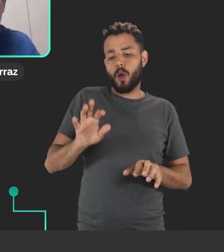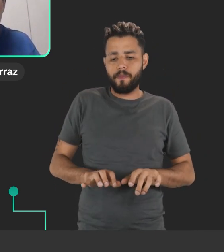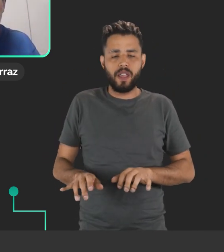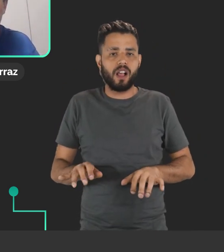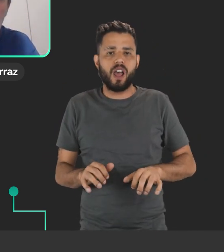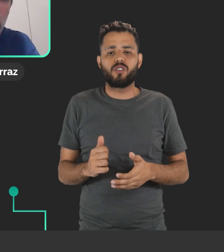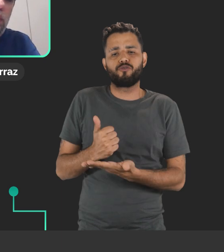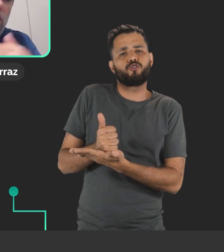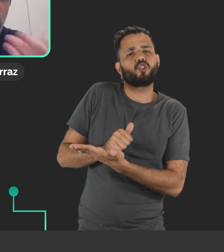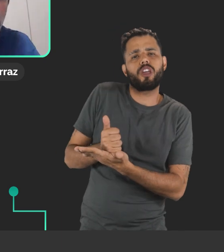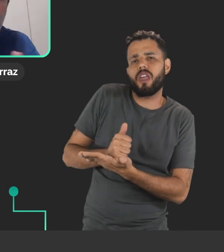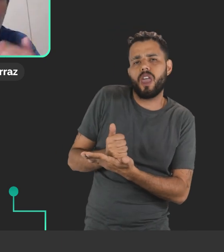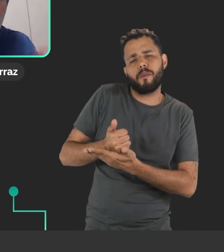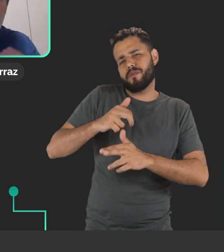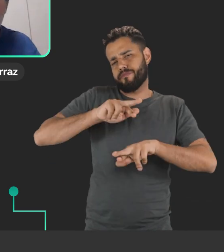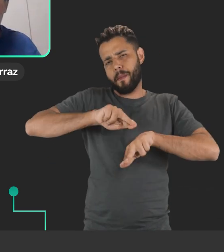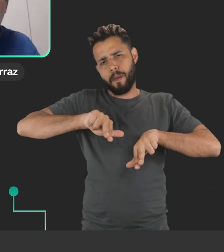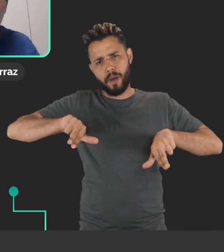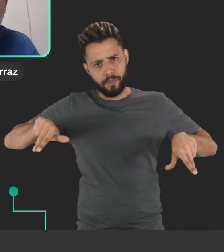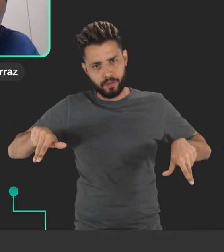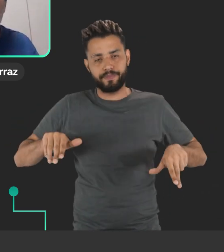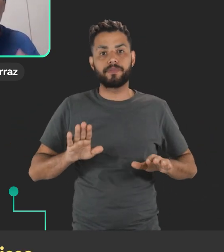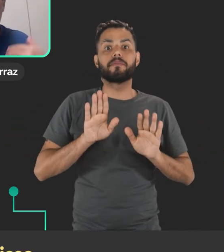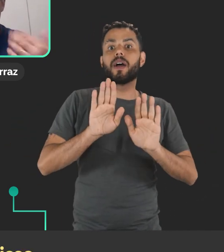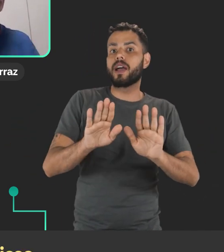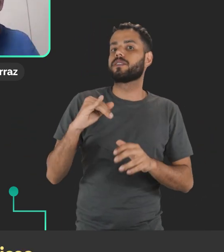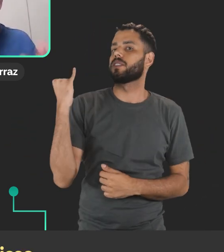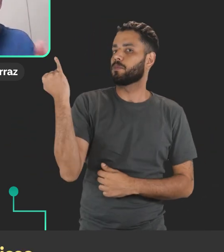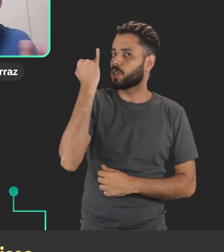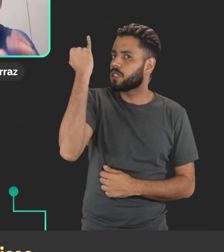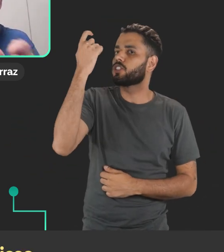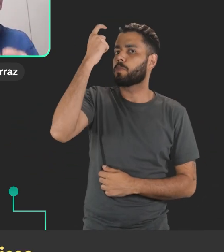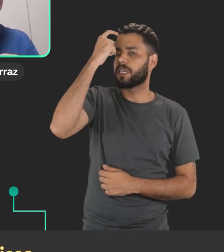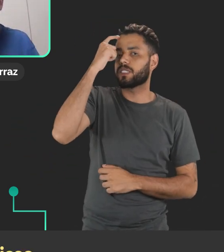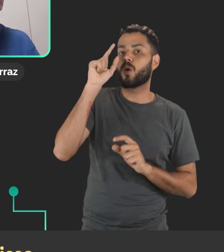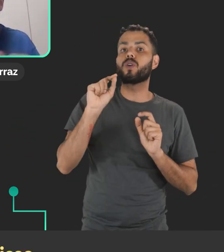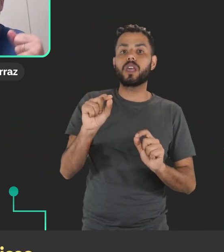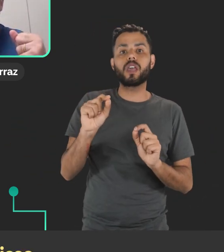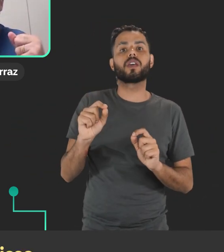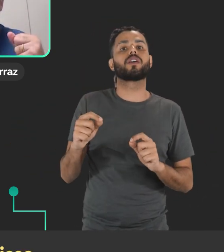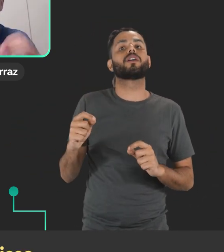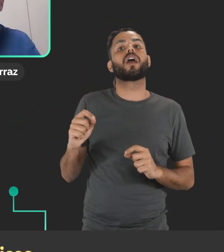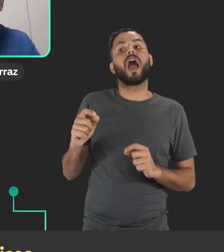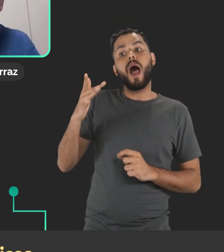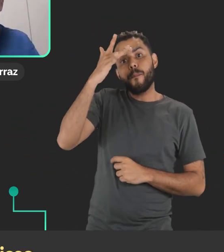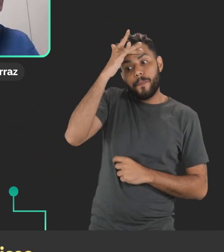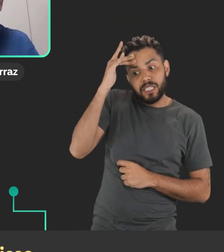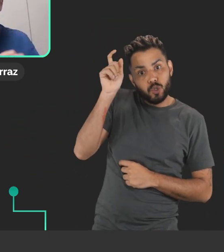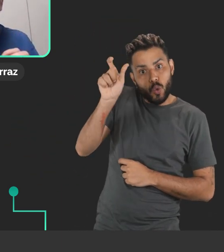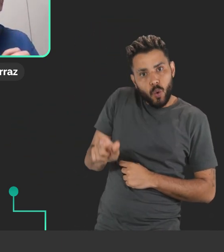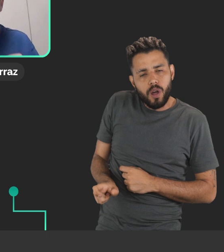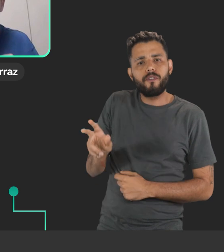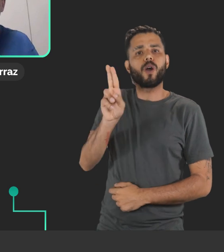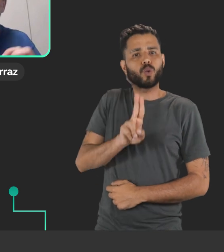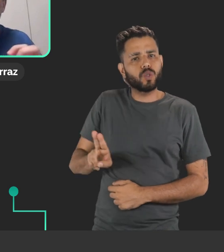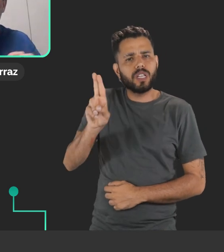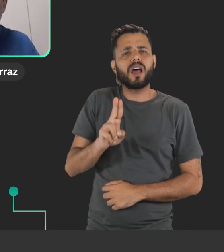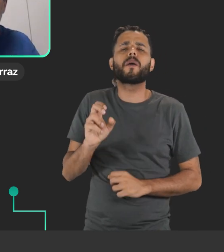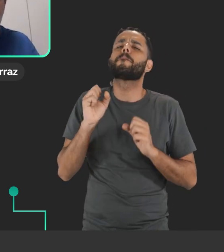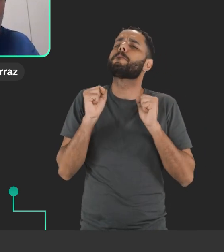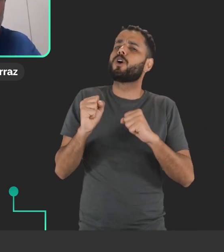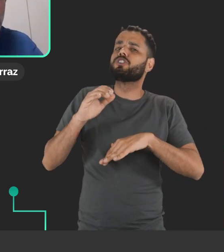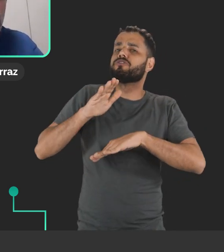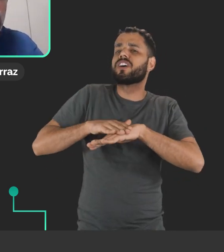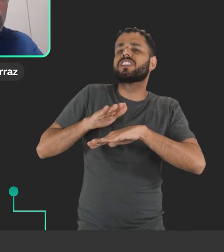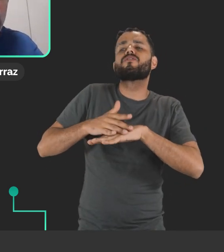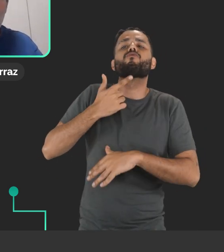por teclado, computador, videogame, por aí vai. É muito importante a gente pensar nisso, de permitir que os usuários, eles possam executar